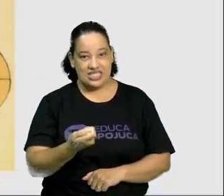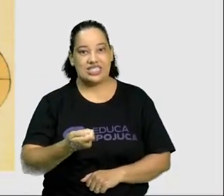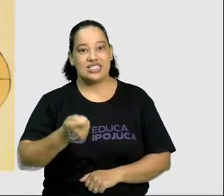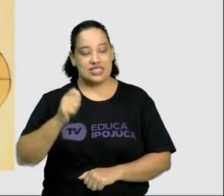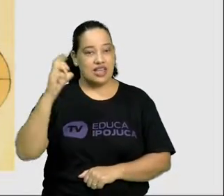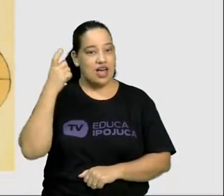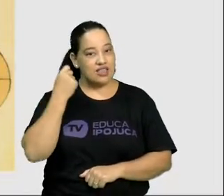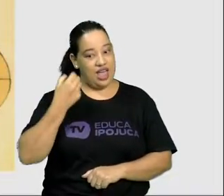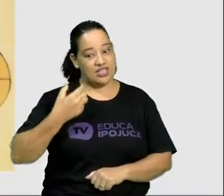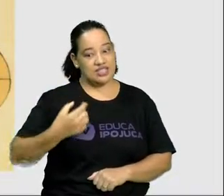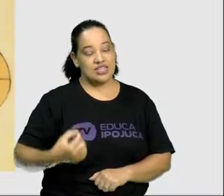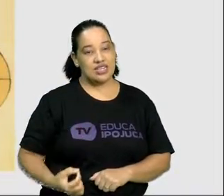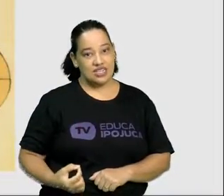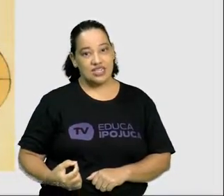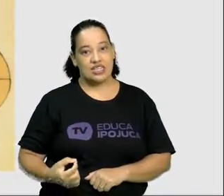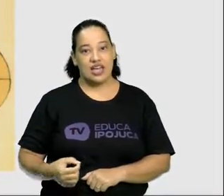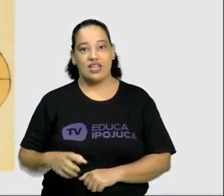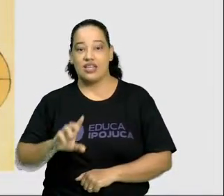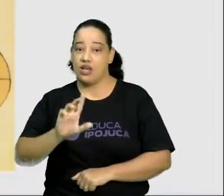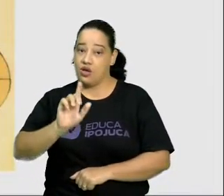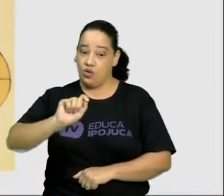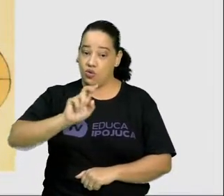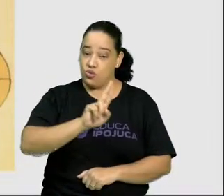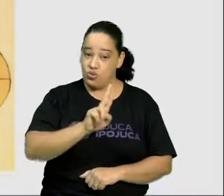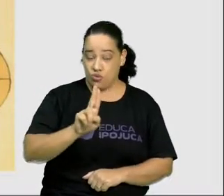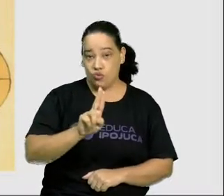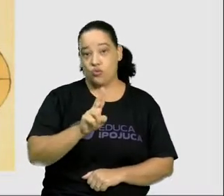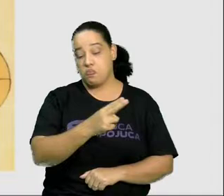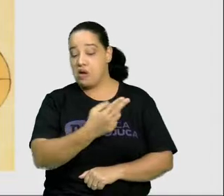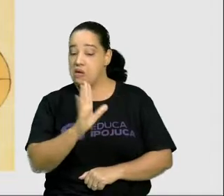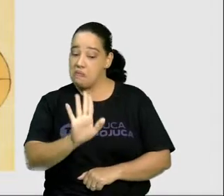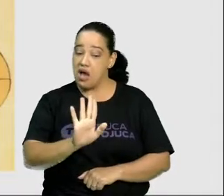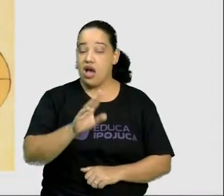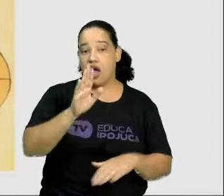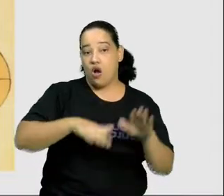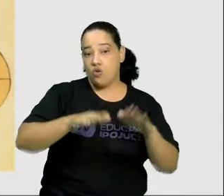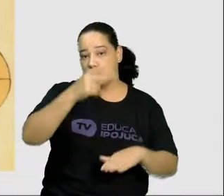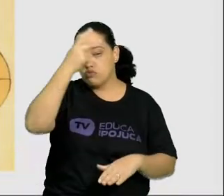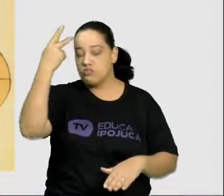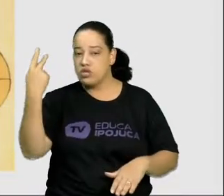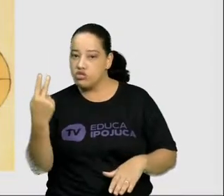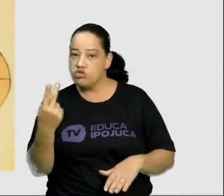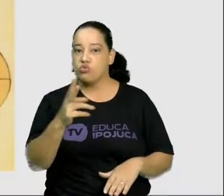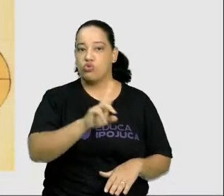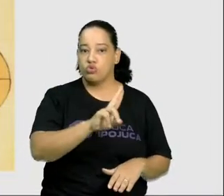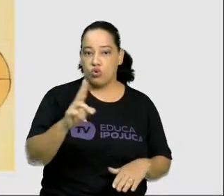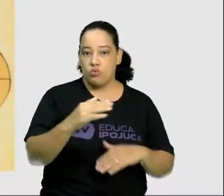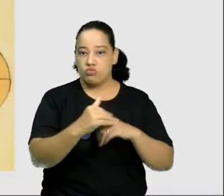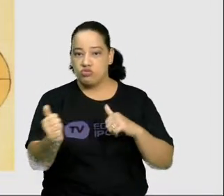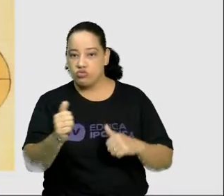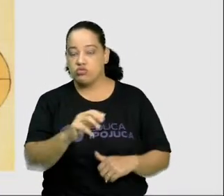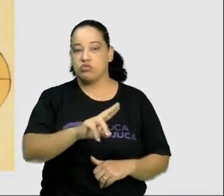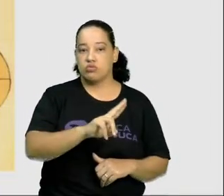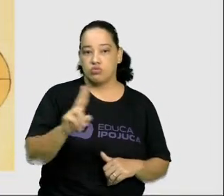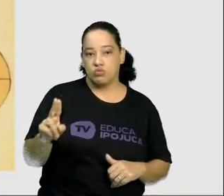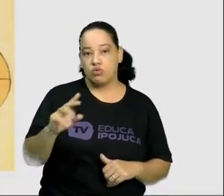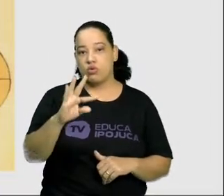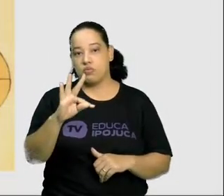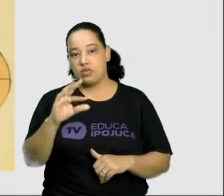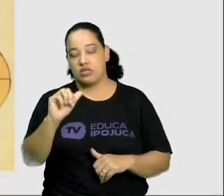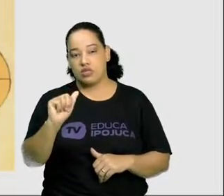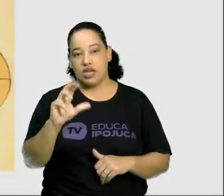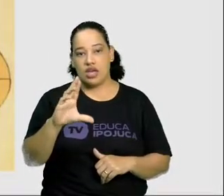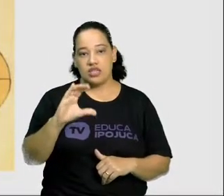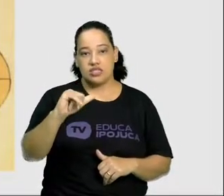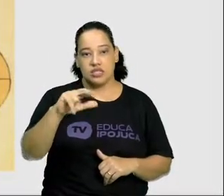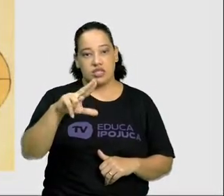pintar e criar. Aproveito os dias bonitos para pintar a natureza. Vamos pintar